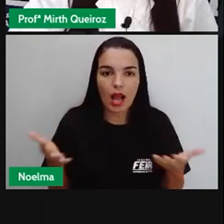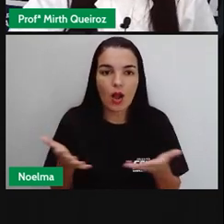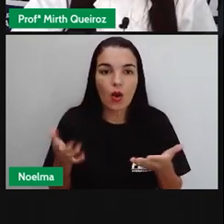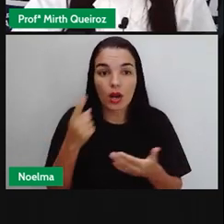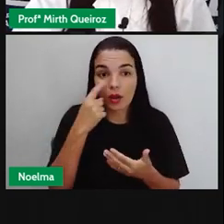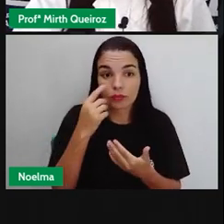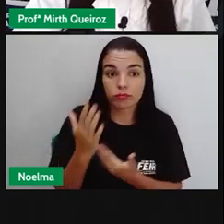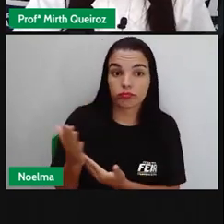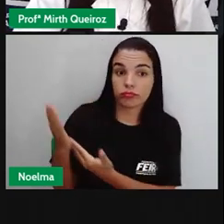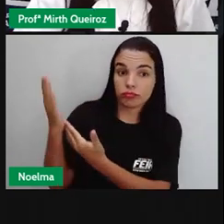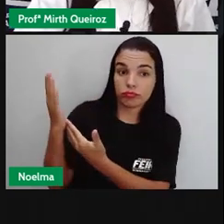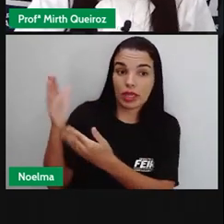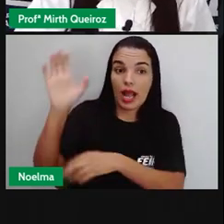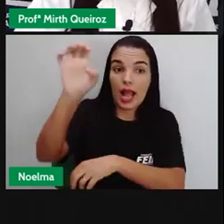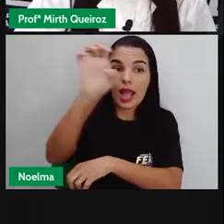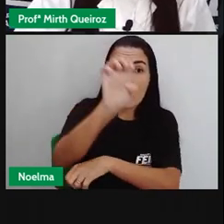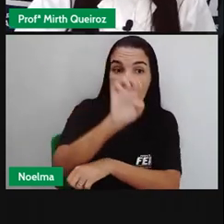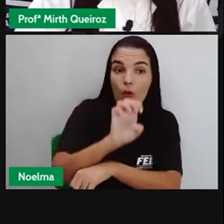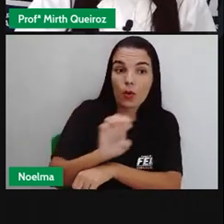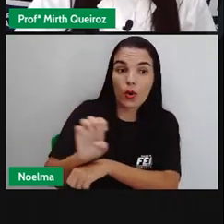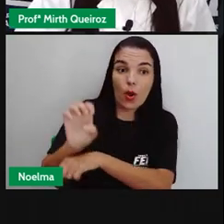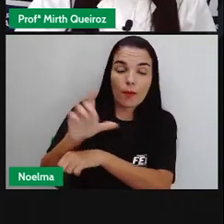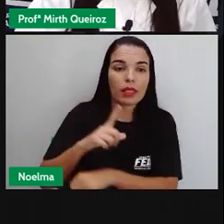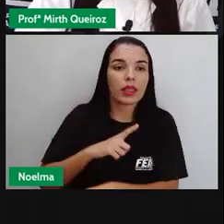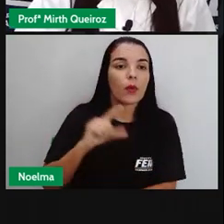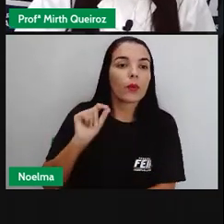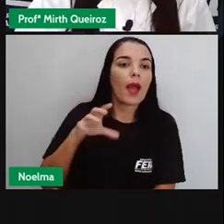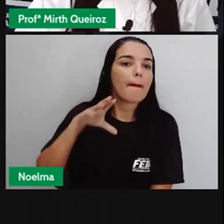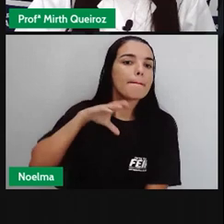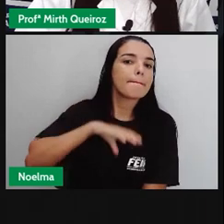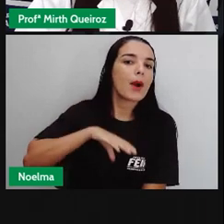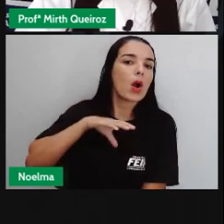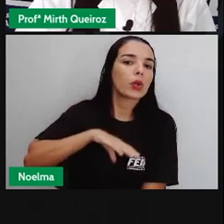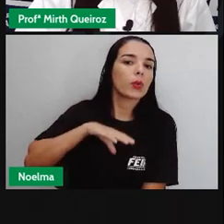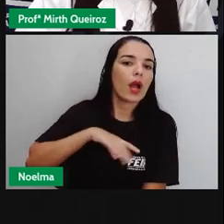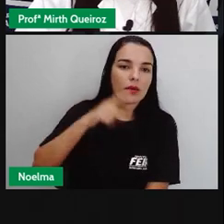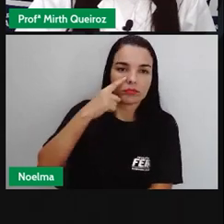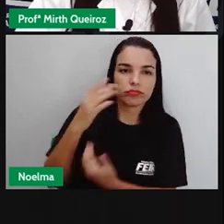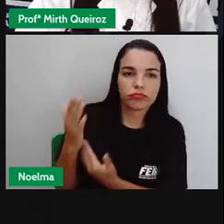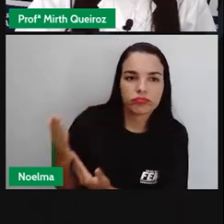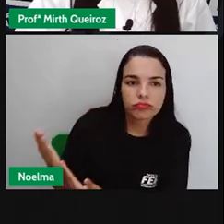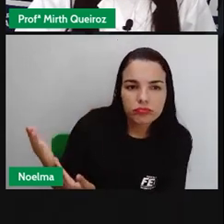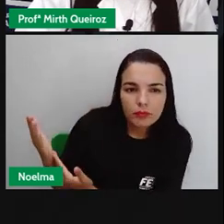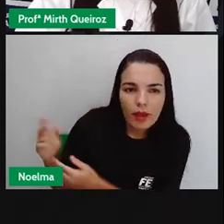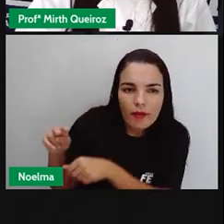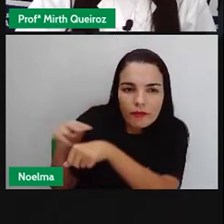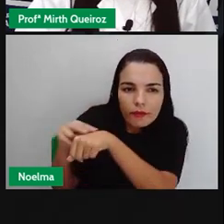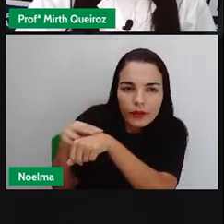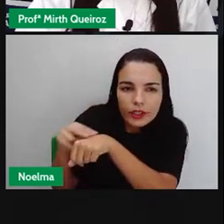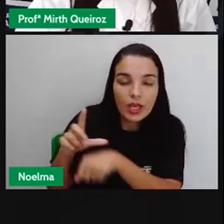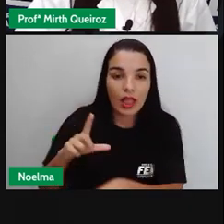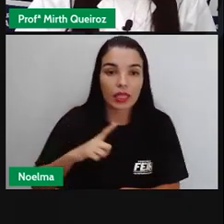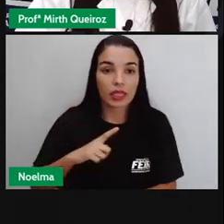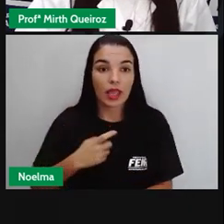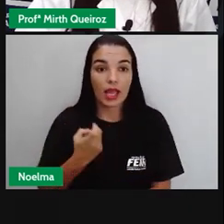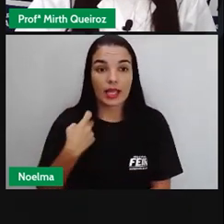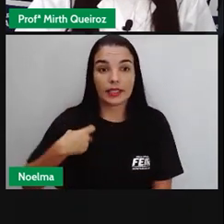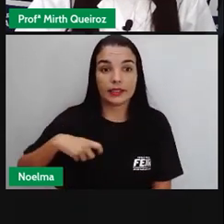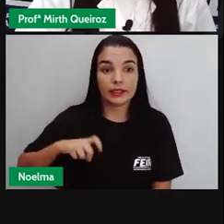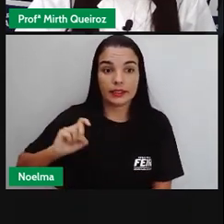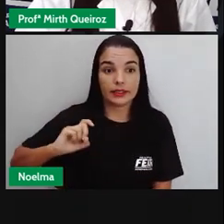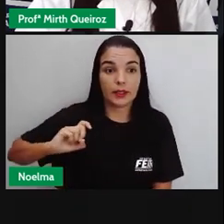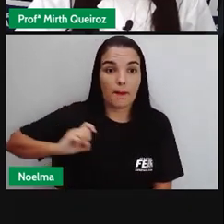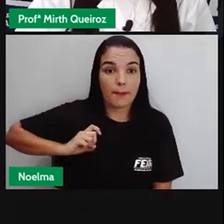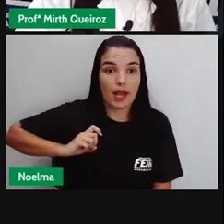isso. Da Europa, nós temos aqui Portugal, esse de verdinho claro aqui. Espanha, esse